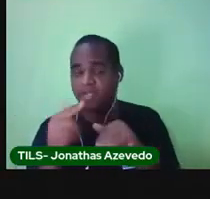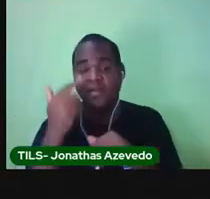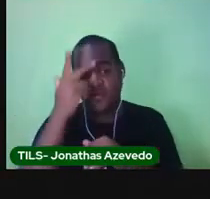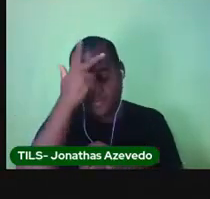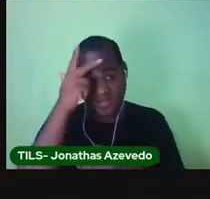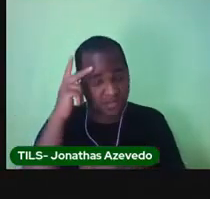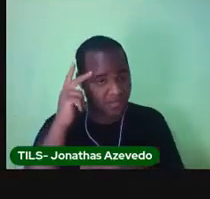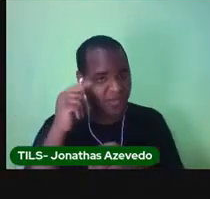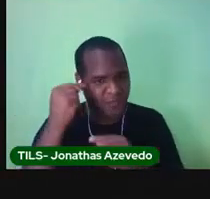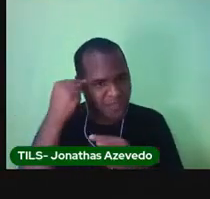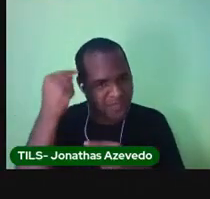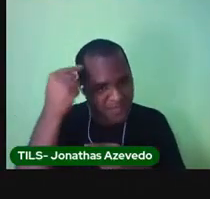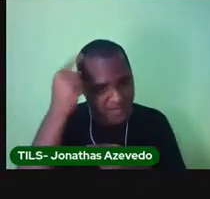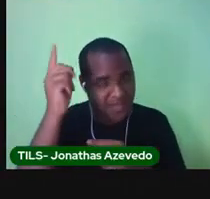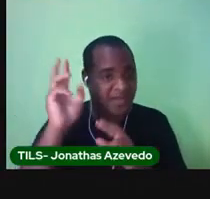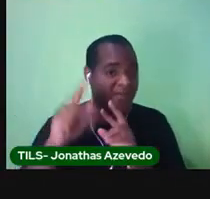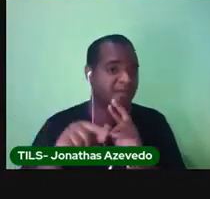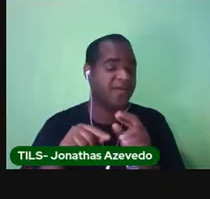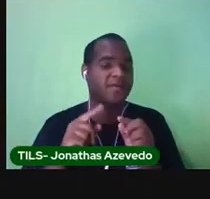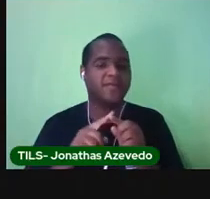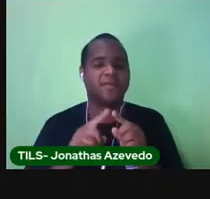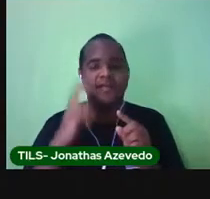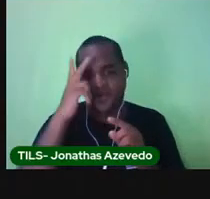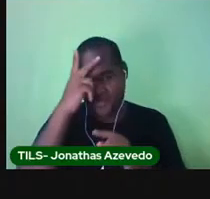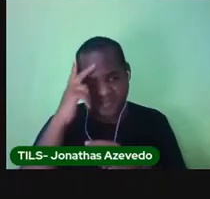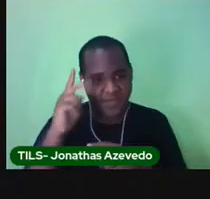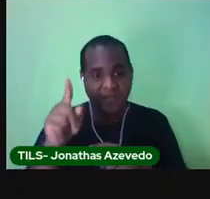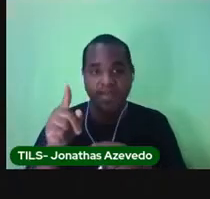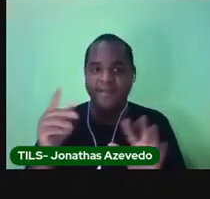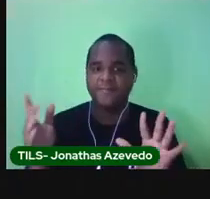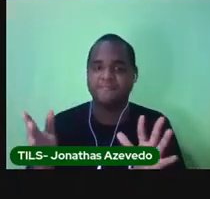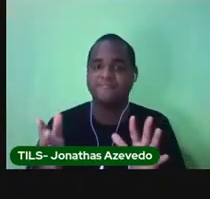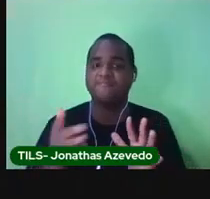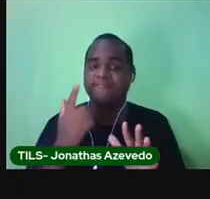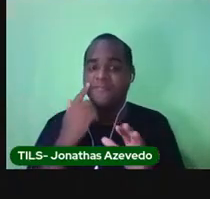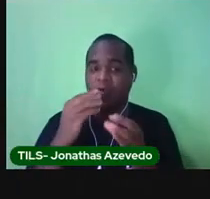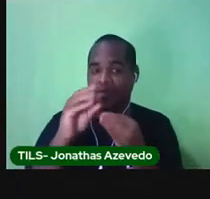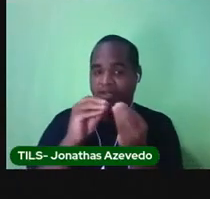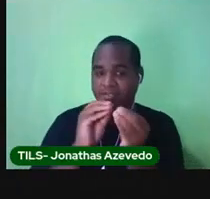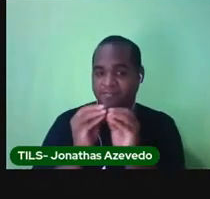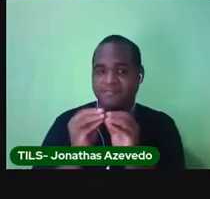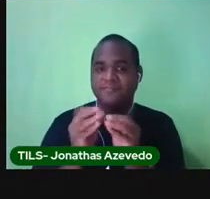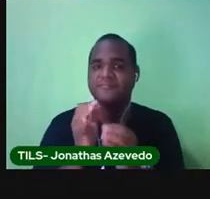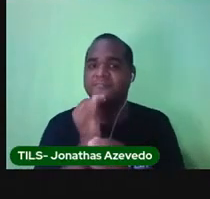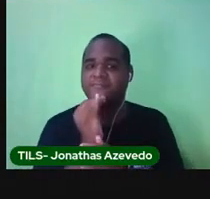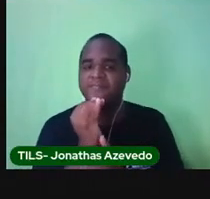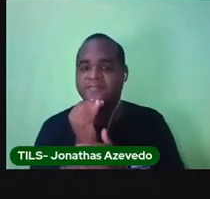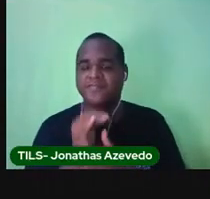você nem tem ideia, mas você acabou de fazer um bilhete. Olha o exemplo.